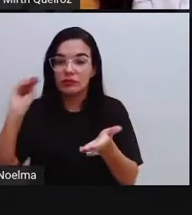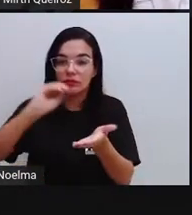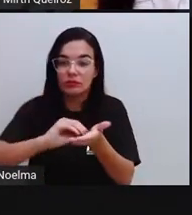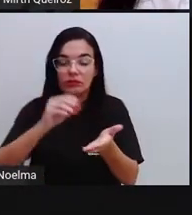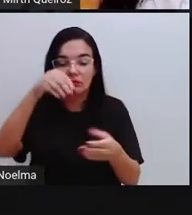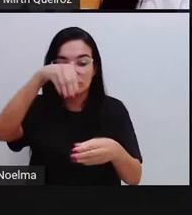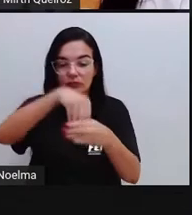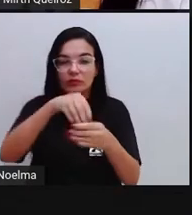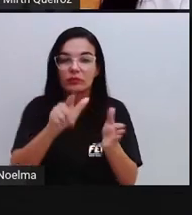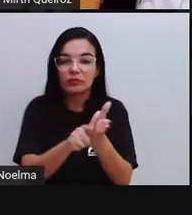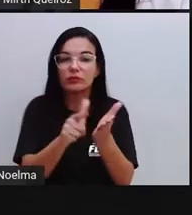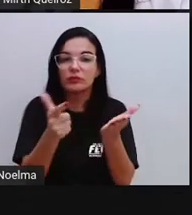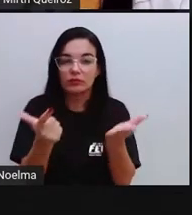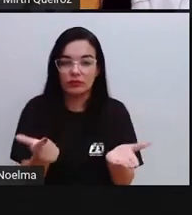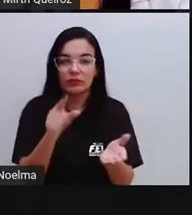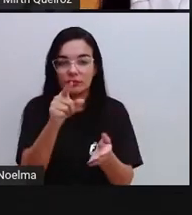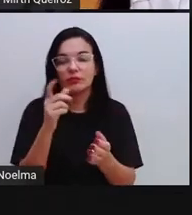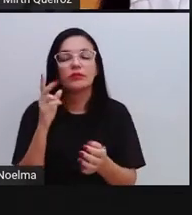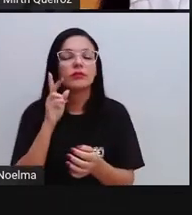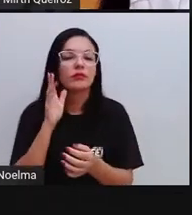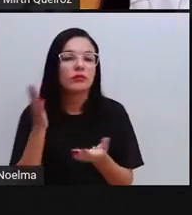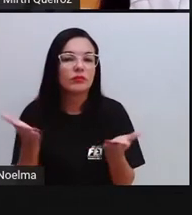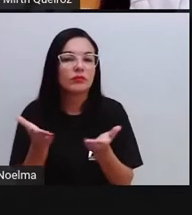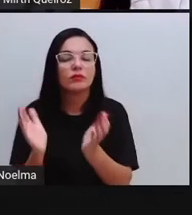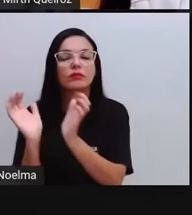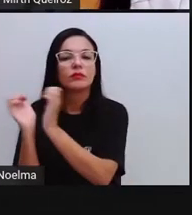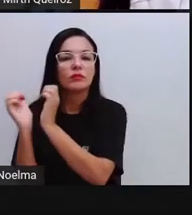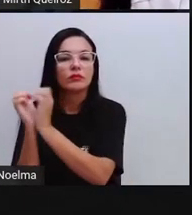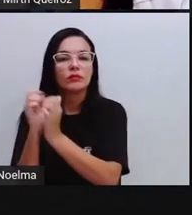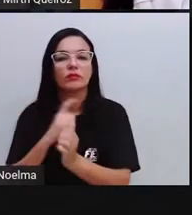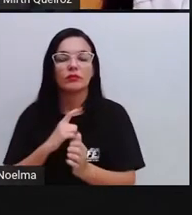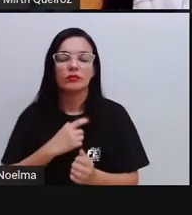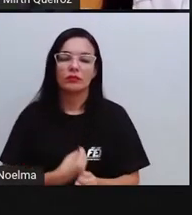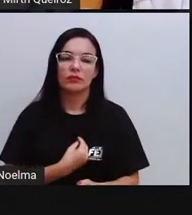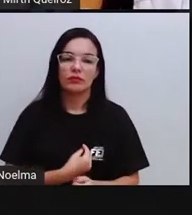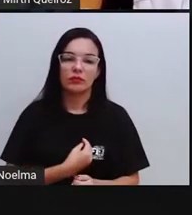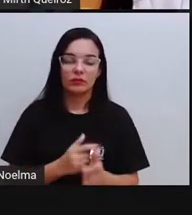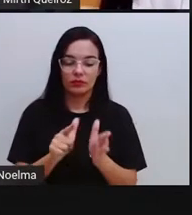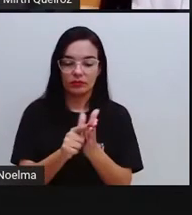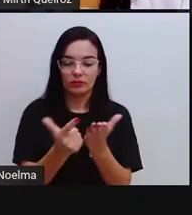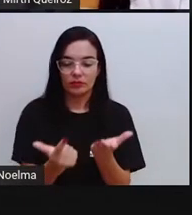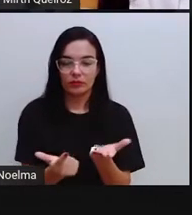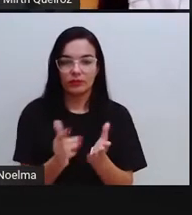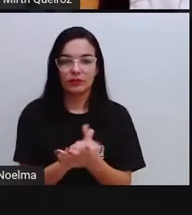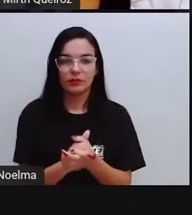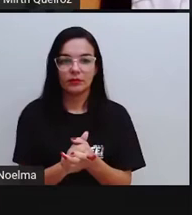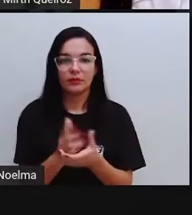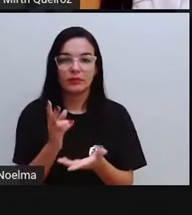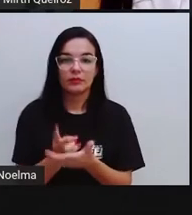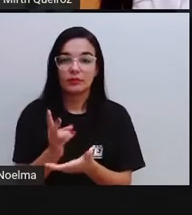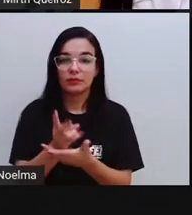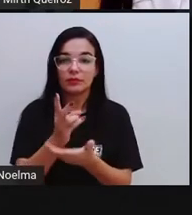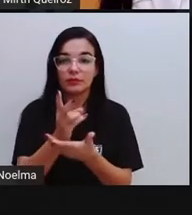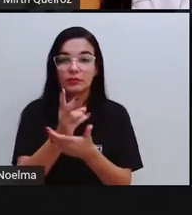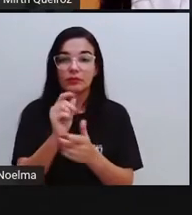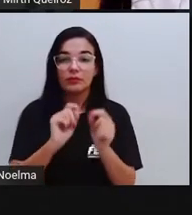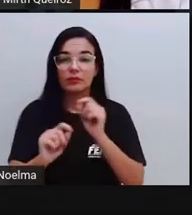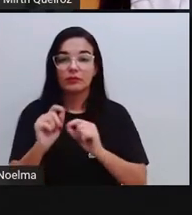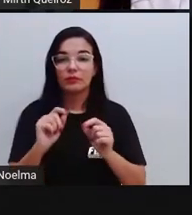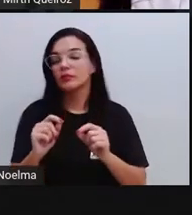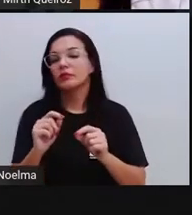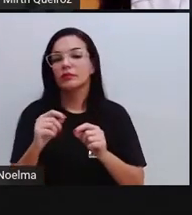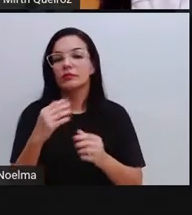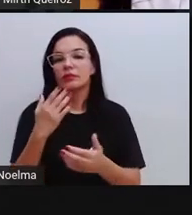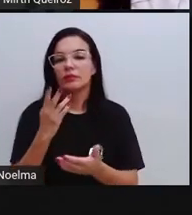conhecer aí quais são os gêneros que estão presentes no jornal. Dando prosseguimento ao estudo de